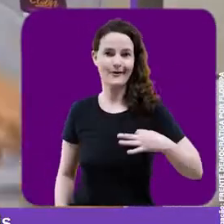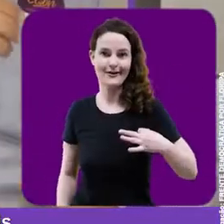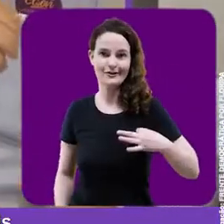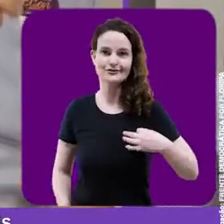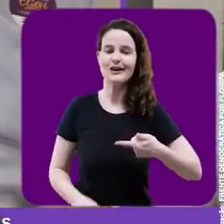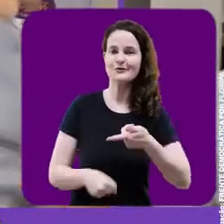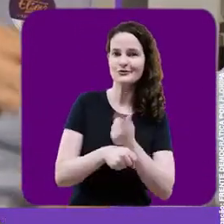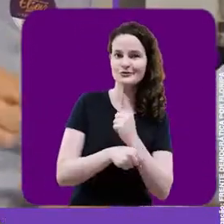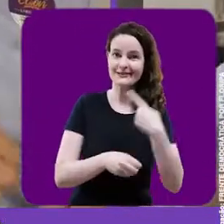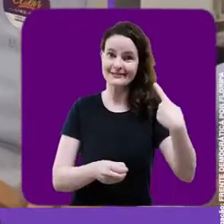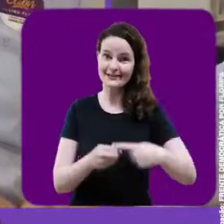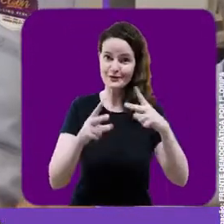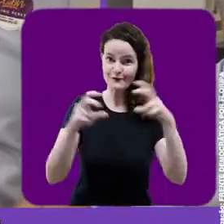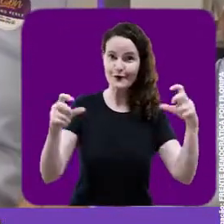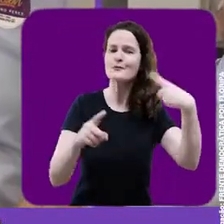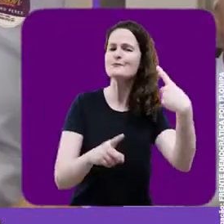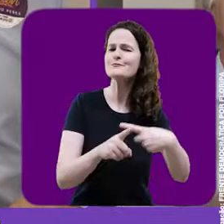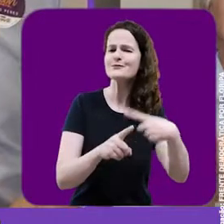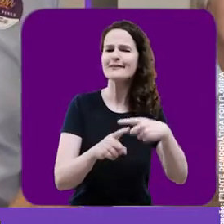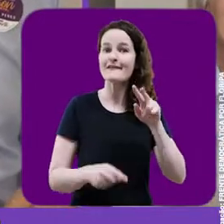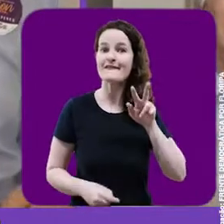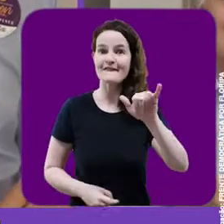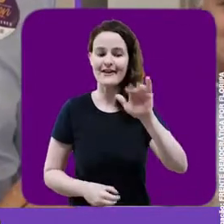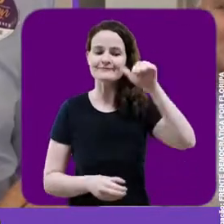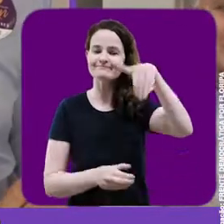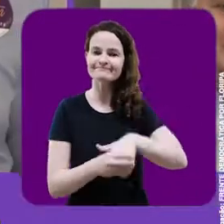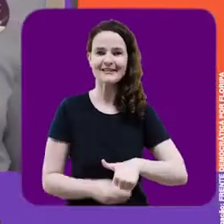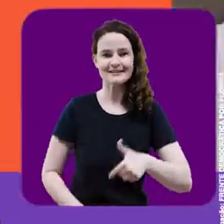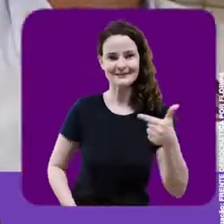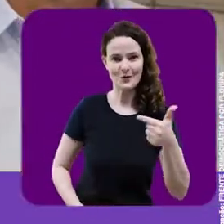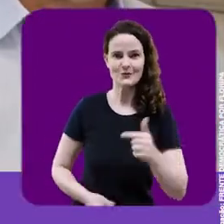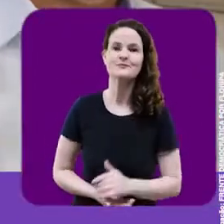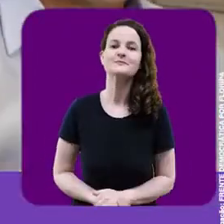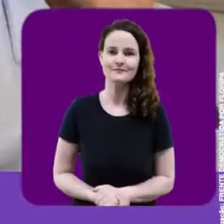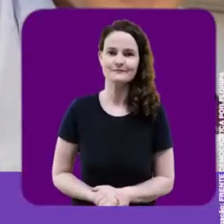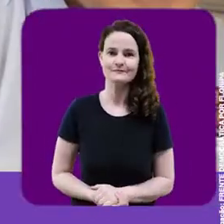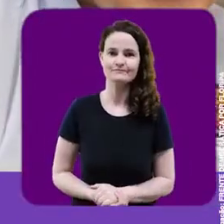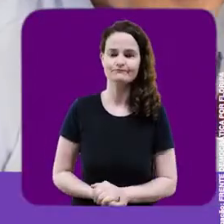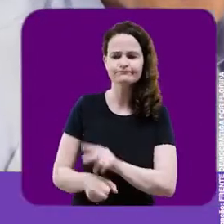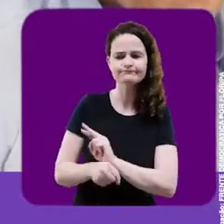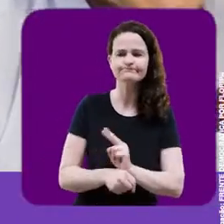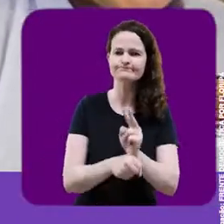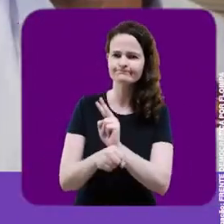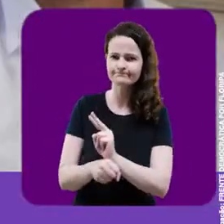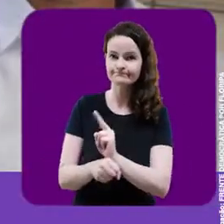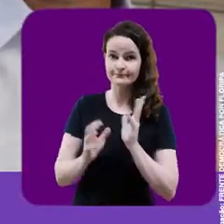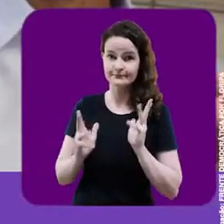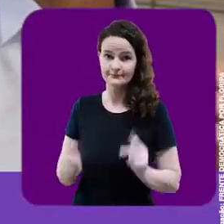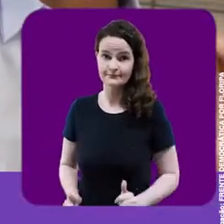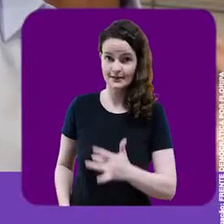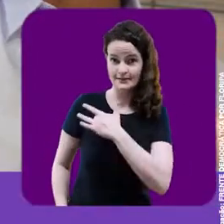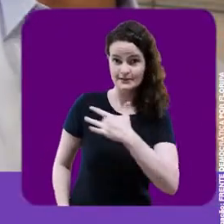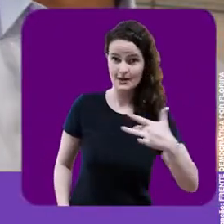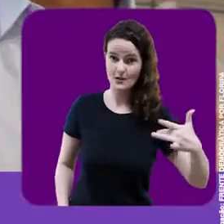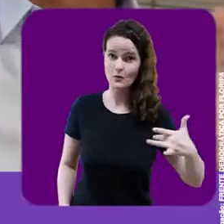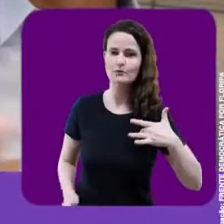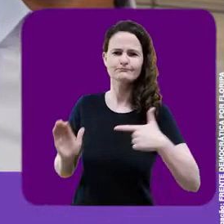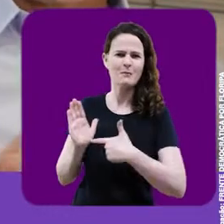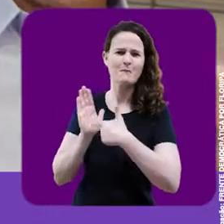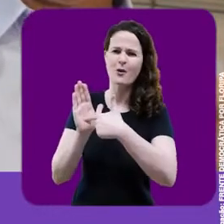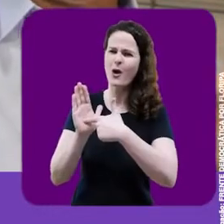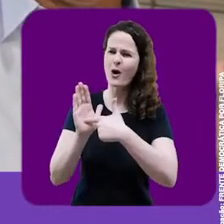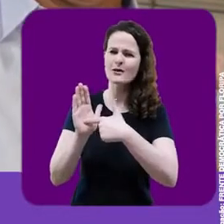para governar Florianópolis e por que merece o seu voto para ir ao segundo turno. A vigilância epidemiológica aponta hoje para um cenário